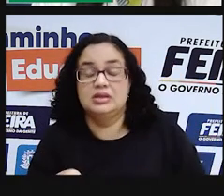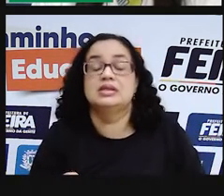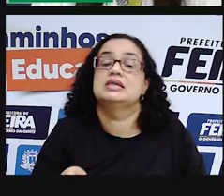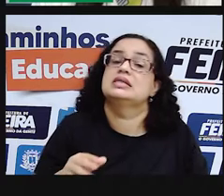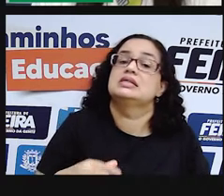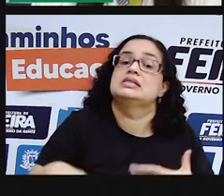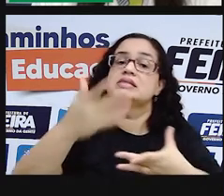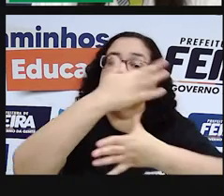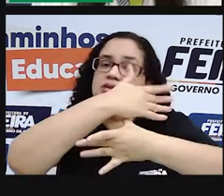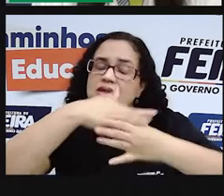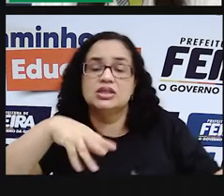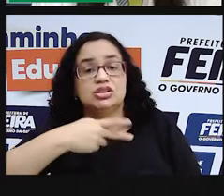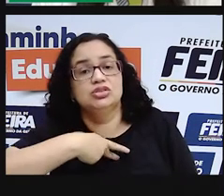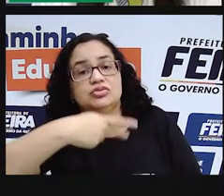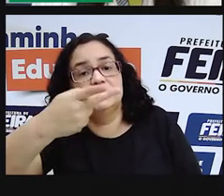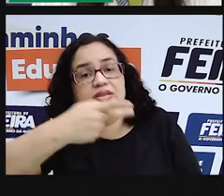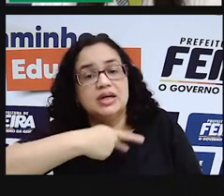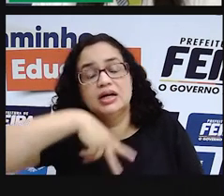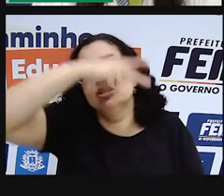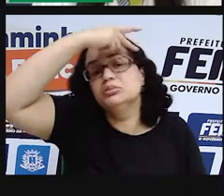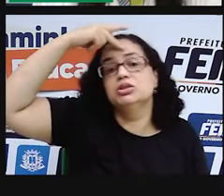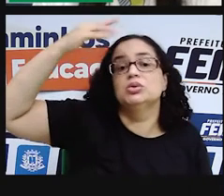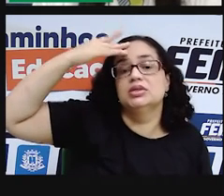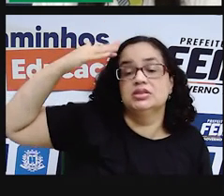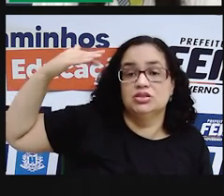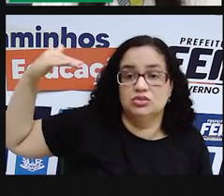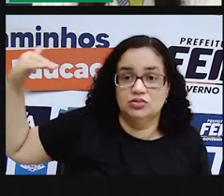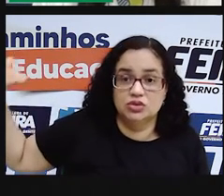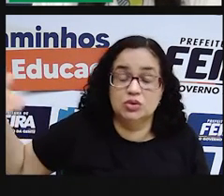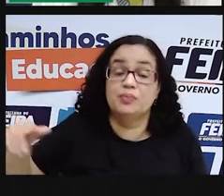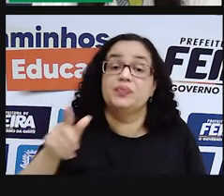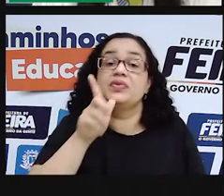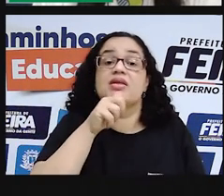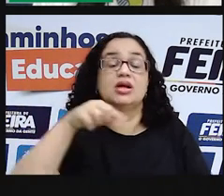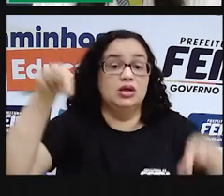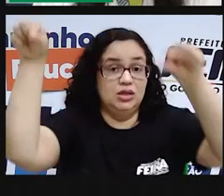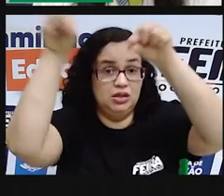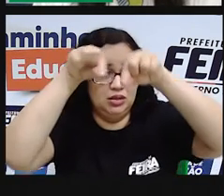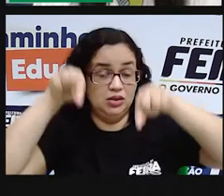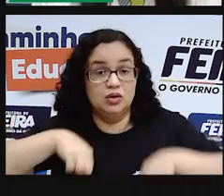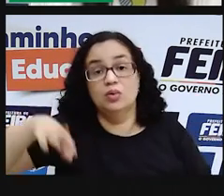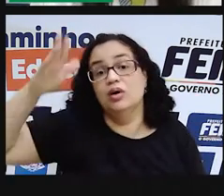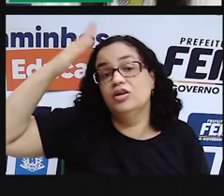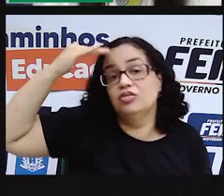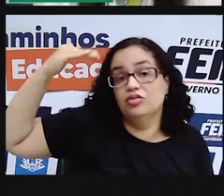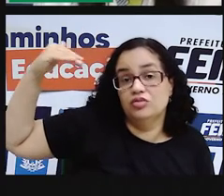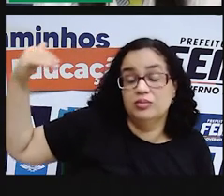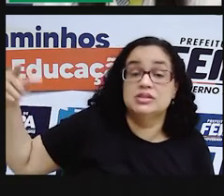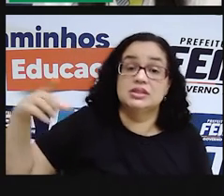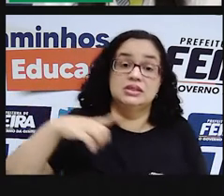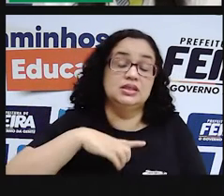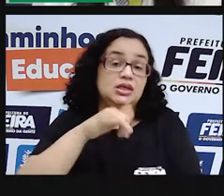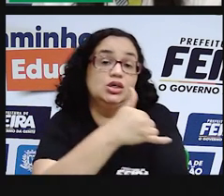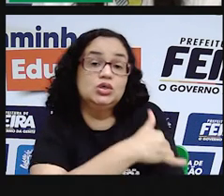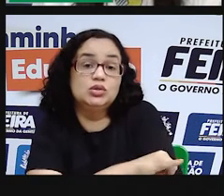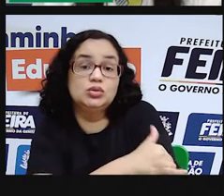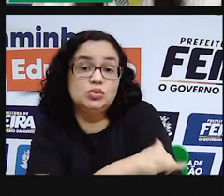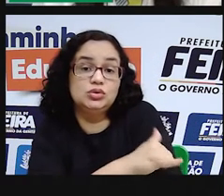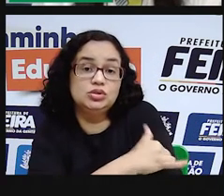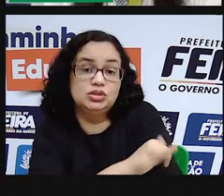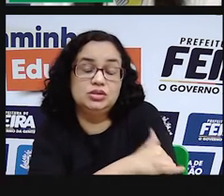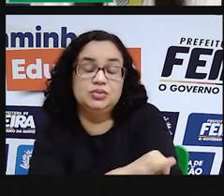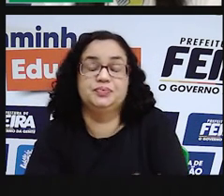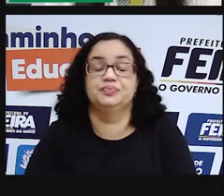cidade, visitada pelos turistas. Então, é uma lagoa bastante famosa que existe aí no Rio de Janeiro, a Lagoa Rodrigo de